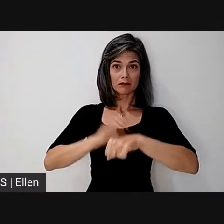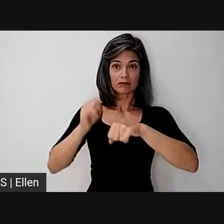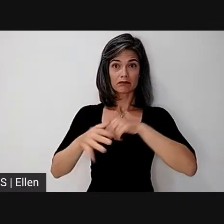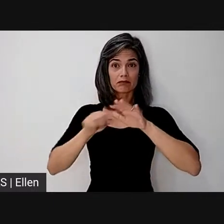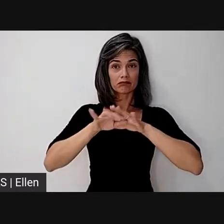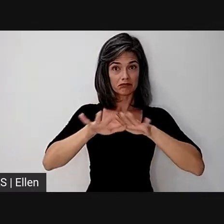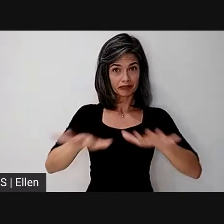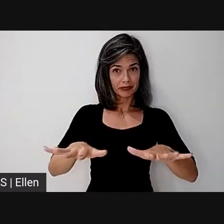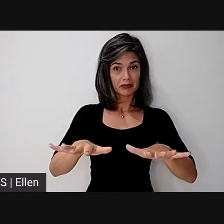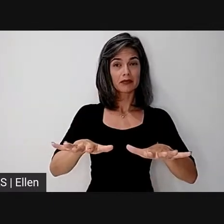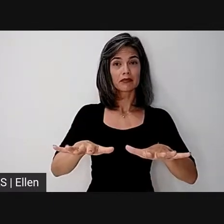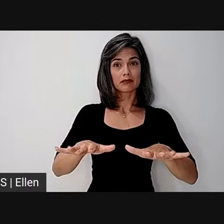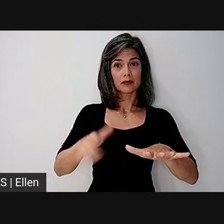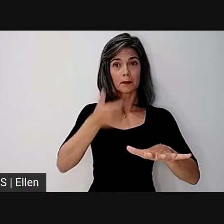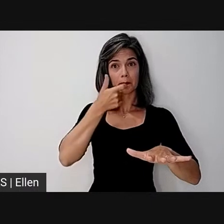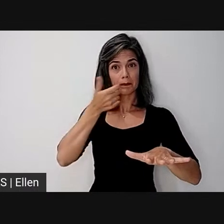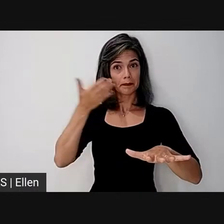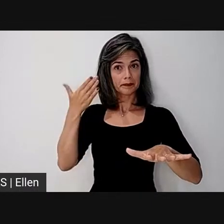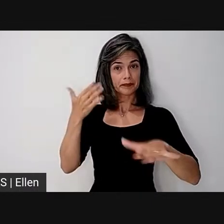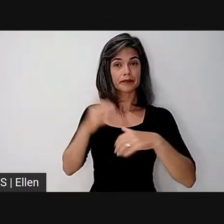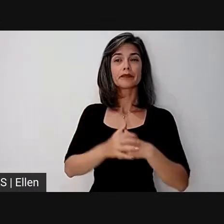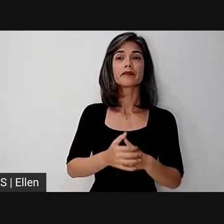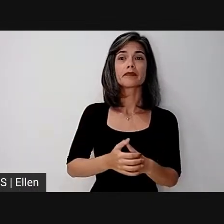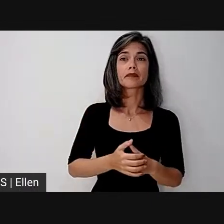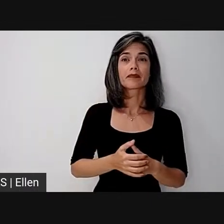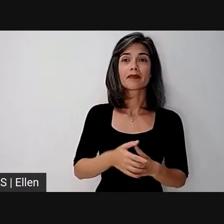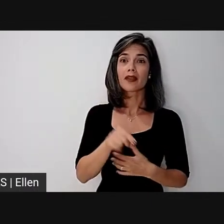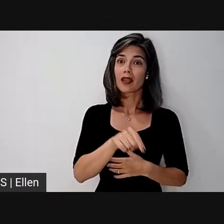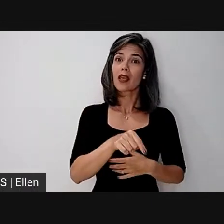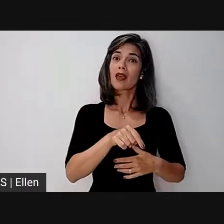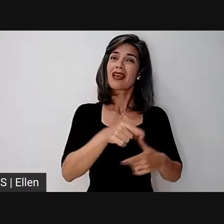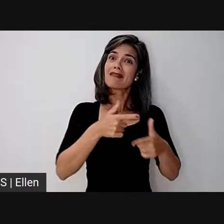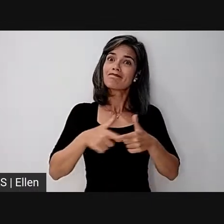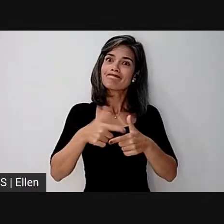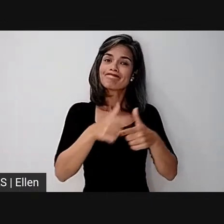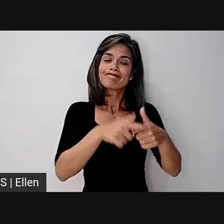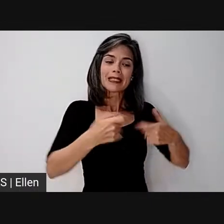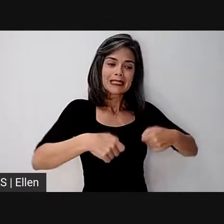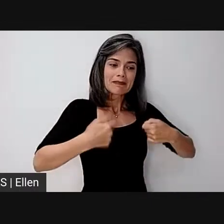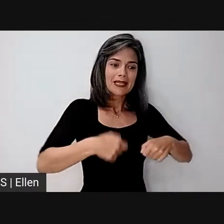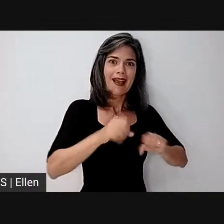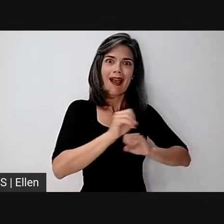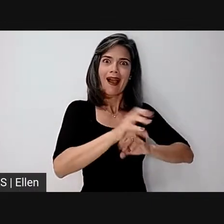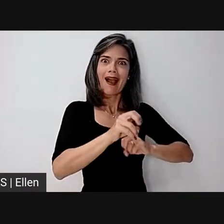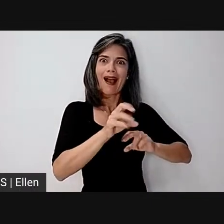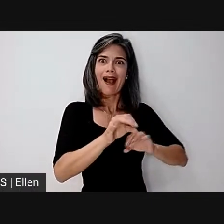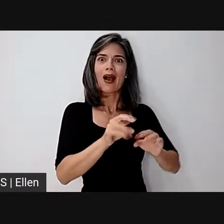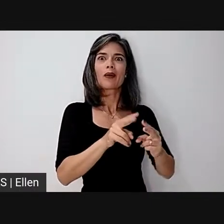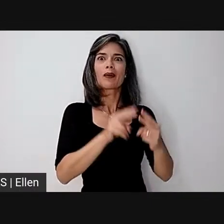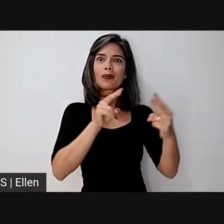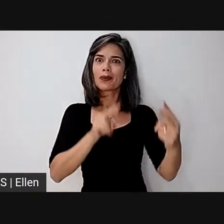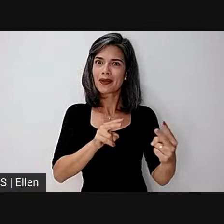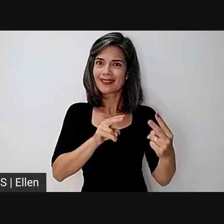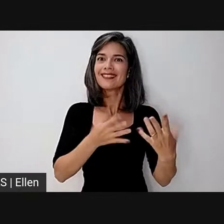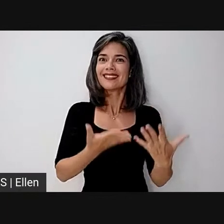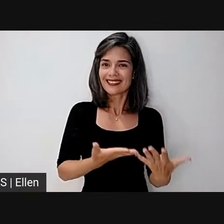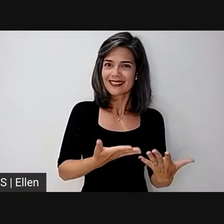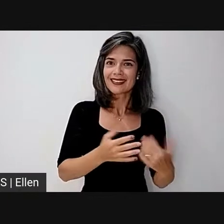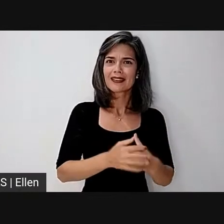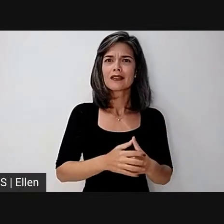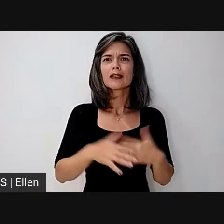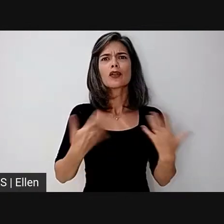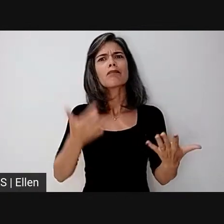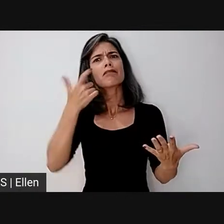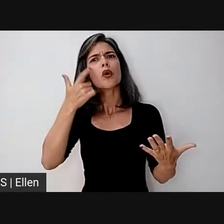novo, a problemática em ofertar aulas remotas tensionou uma discussão antes não posta, o que é educação à distância